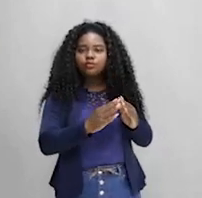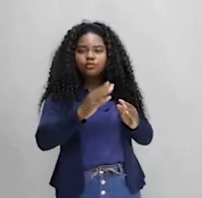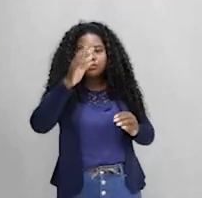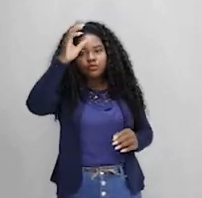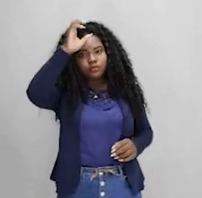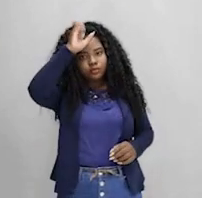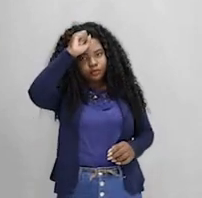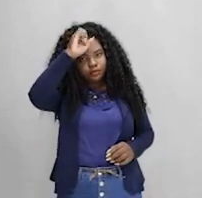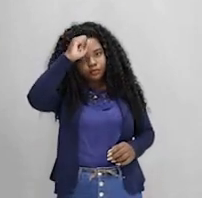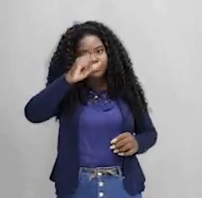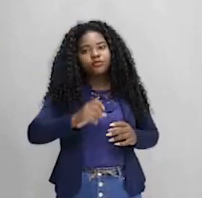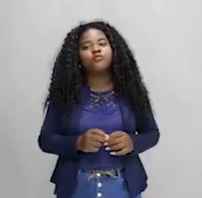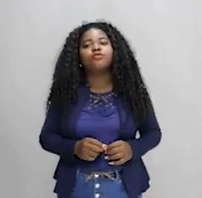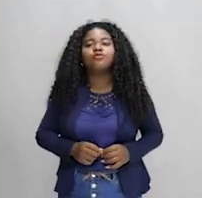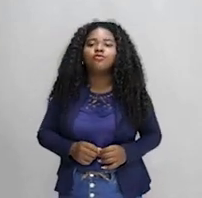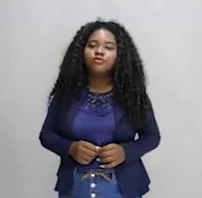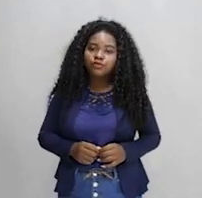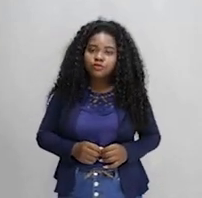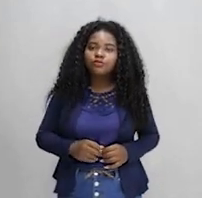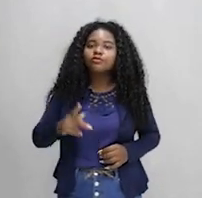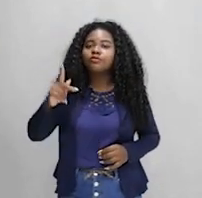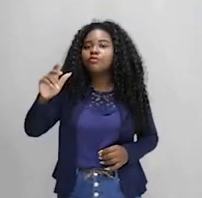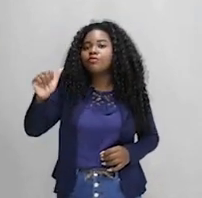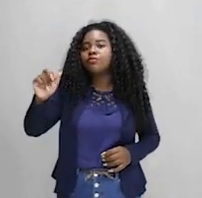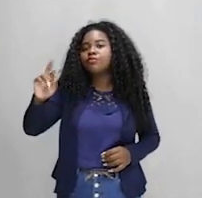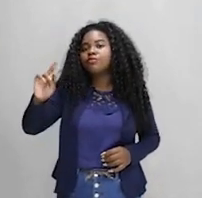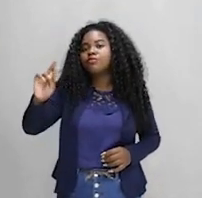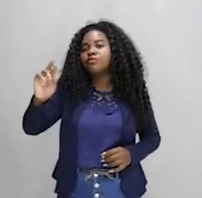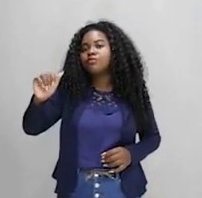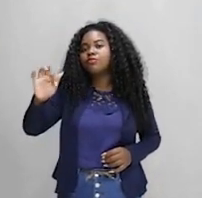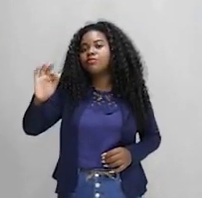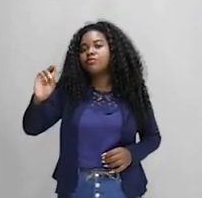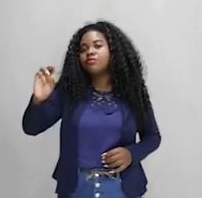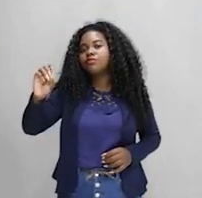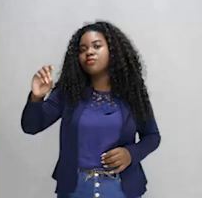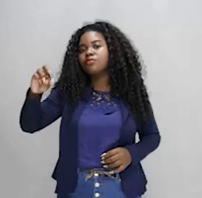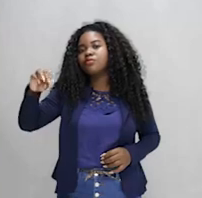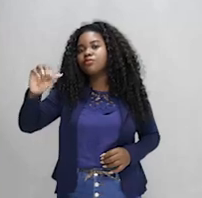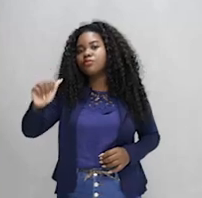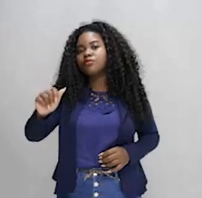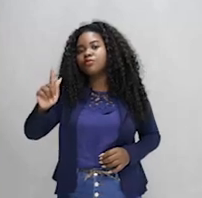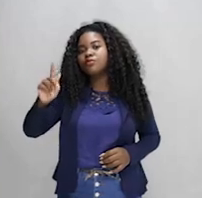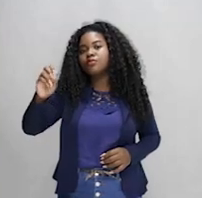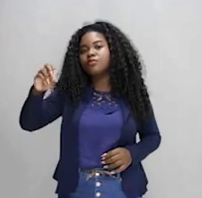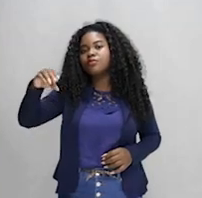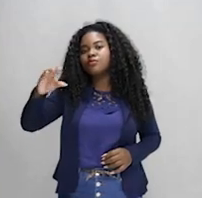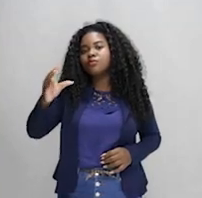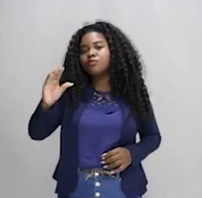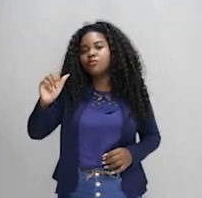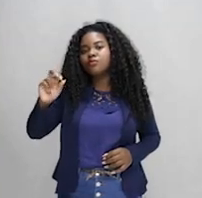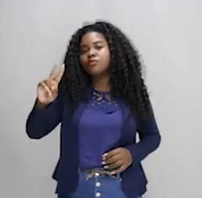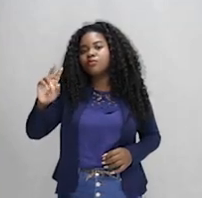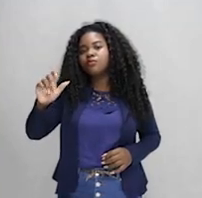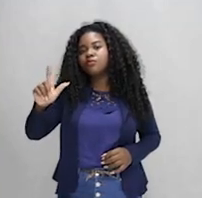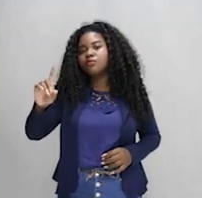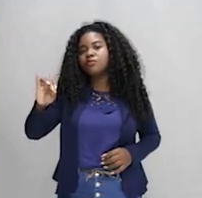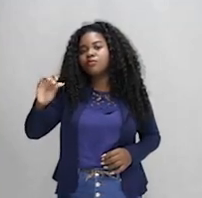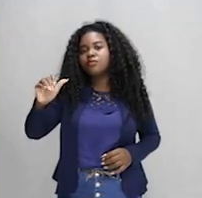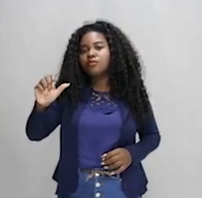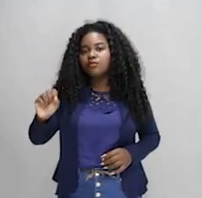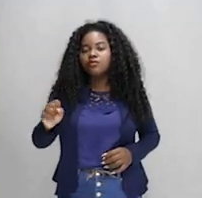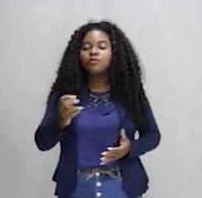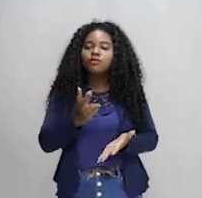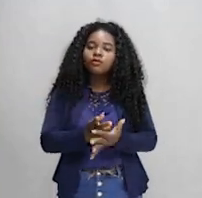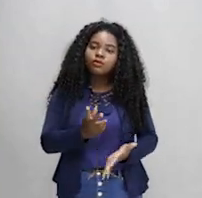aprendendo da nossa plataforma Gonçalves Dias. Galera, sempre antes de começar a nossa aulinha,